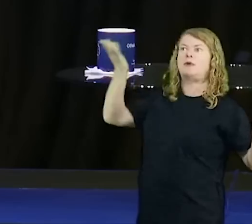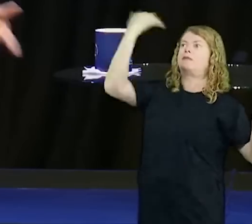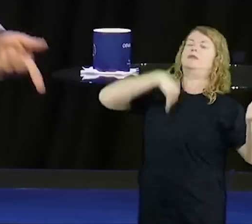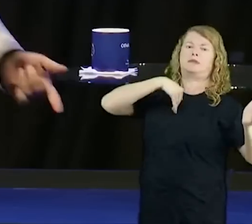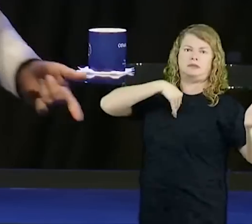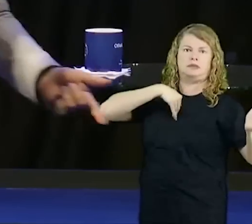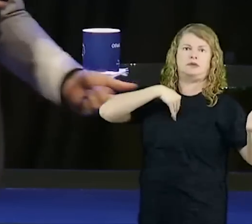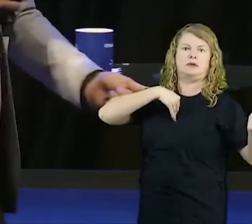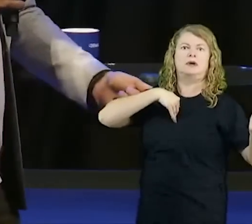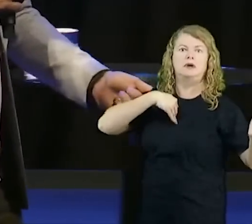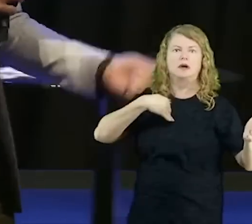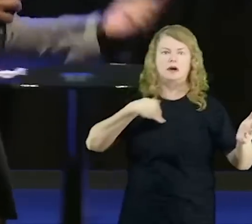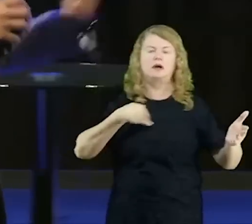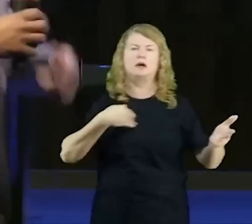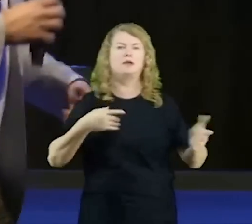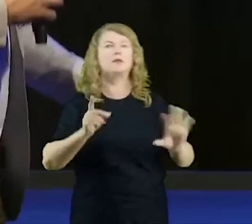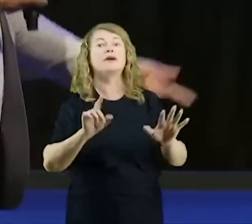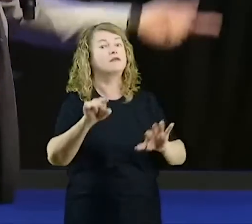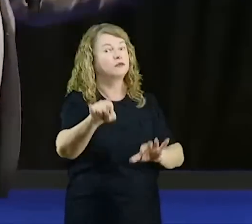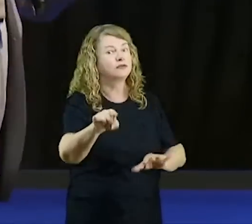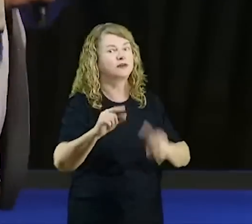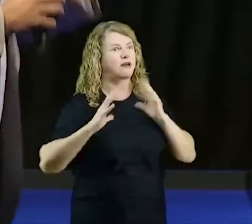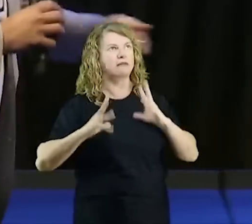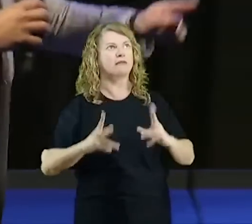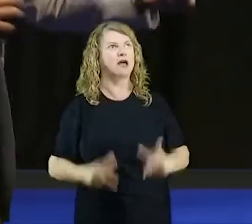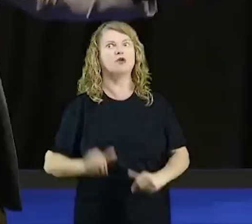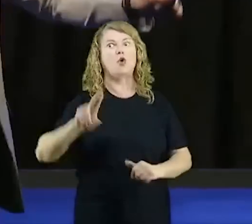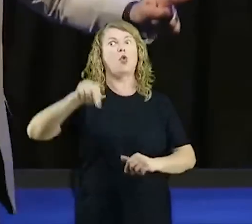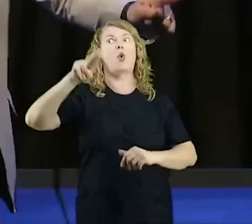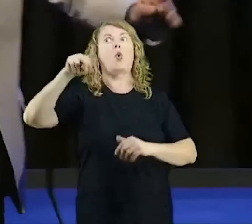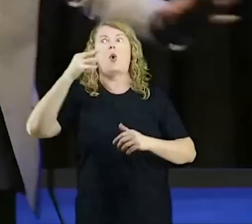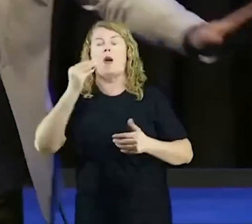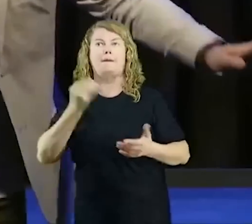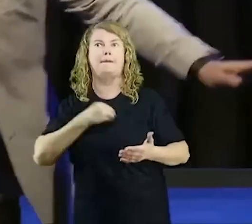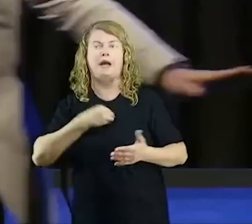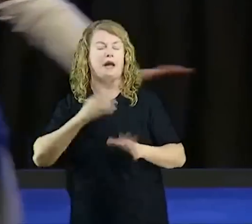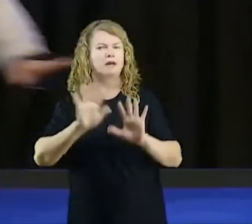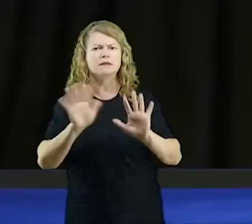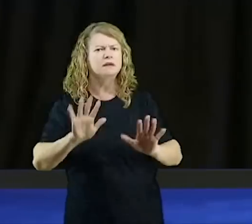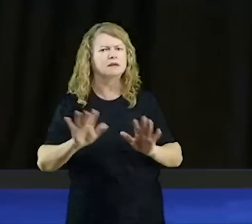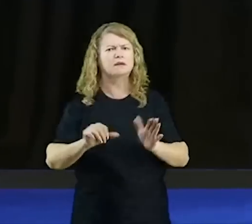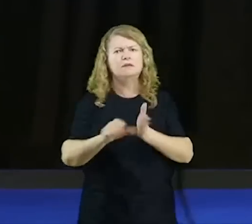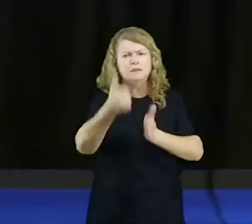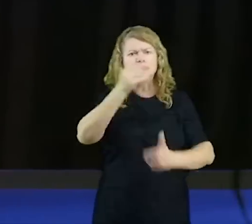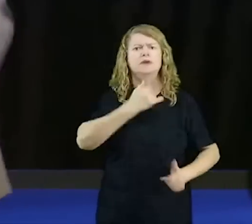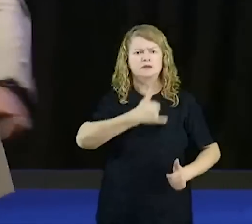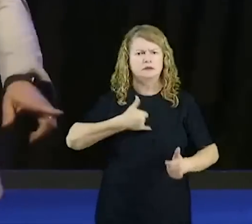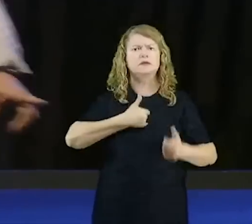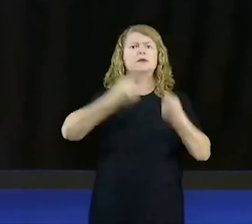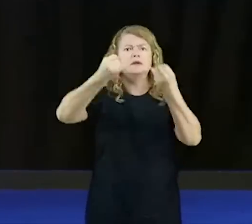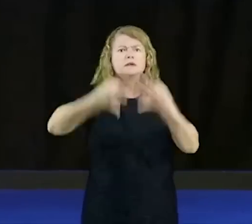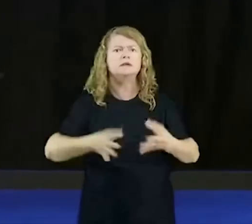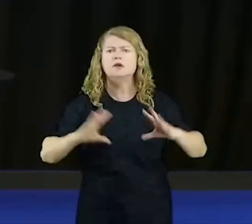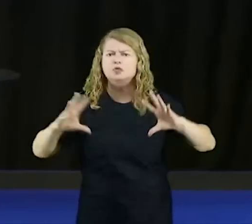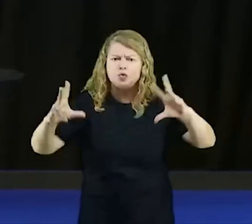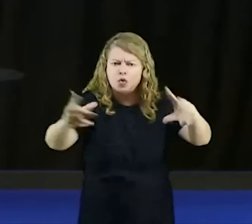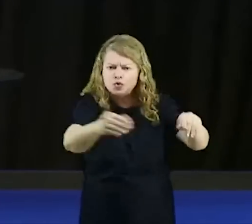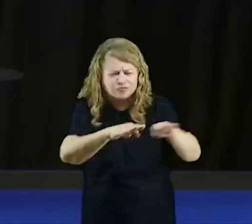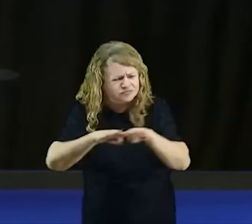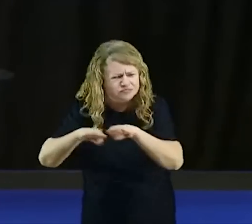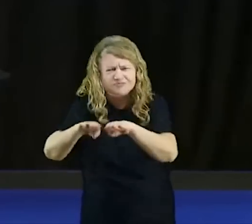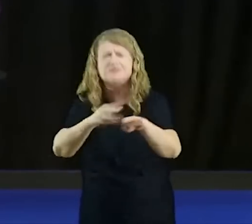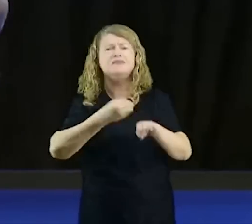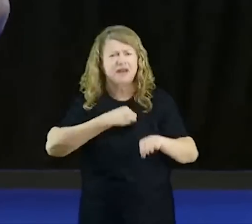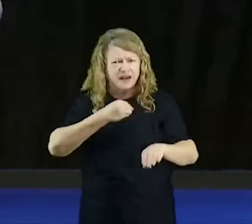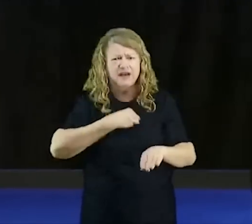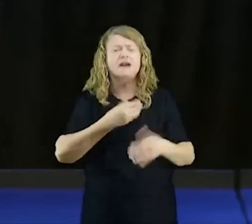capítulo 1, diz aquele que diz que não peca. Mente. Todo mundo é pecador. Todo mundo peca. Mas